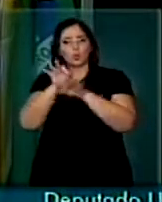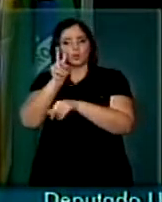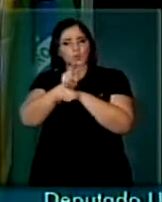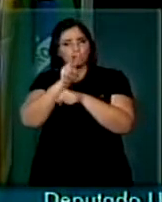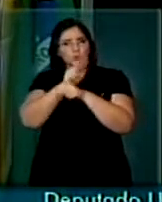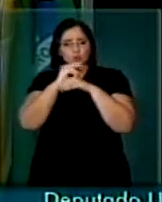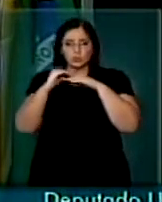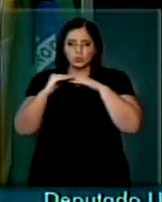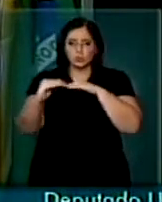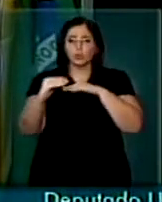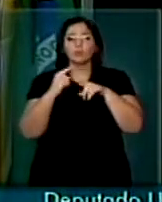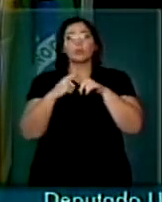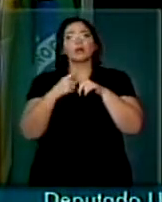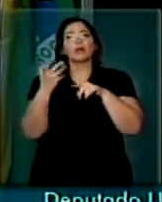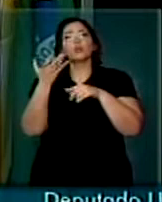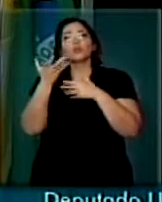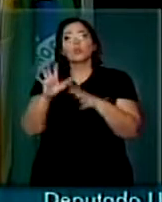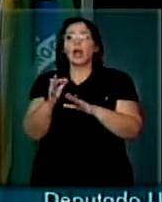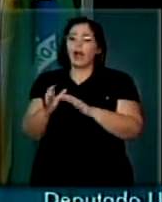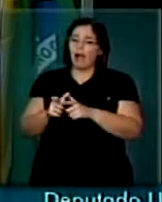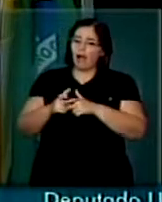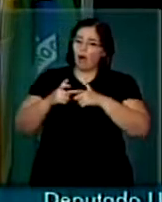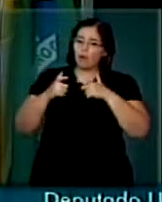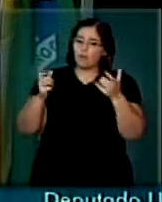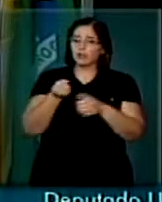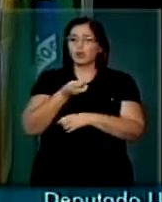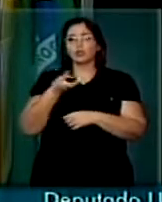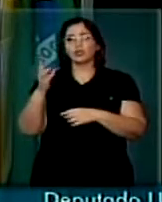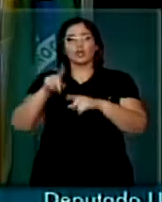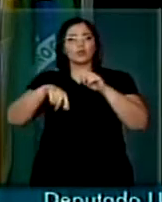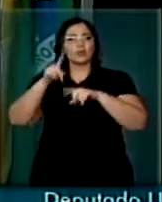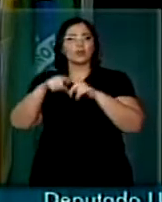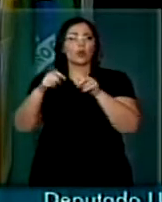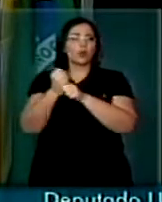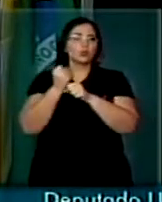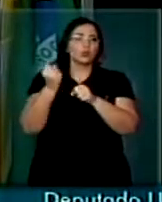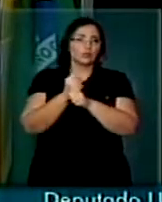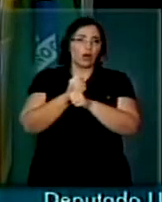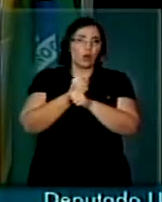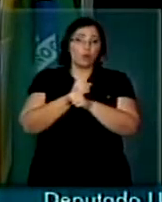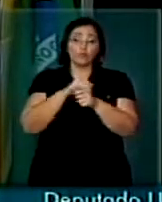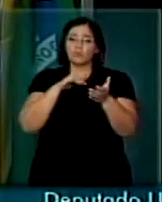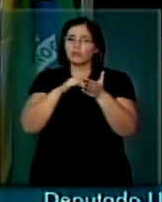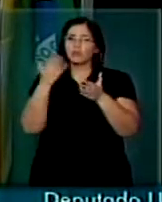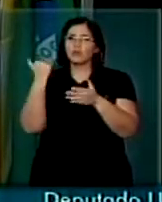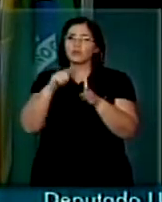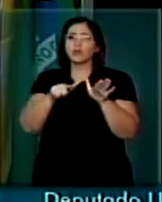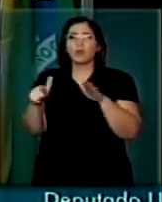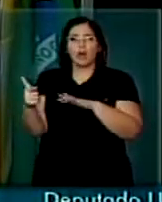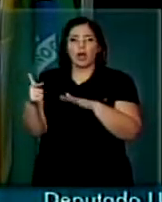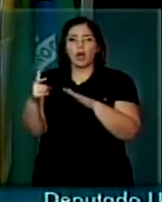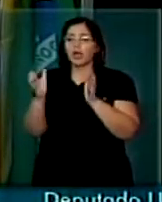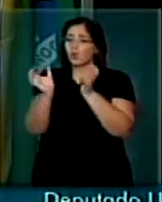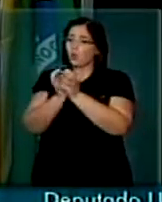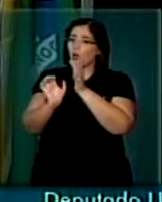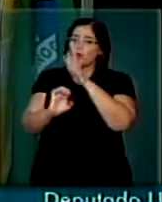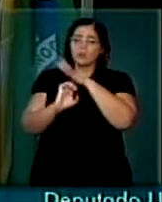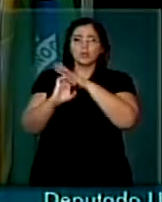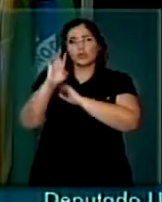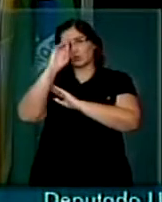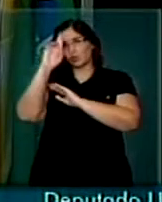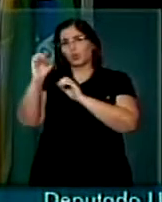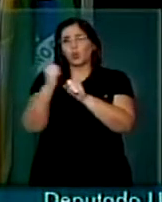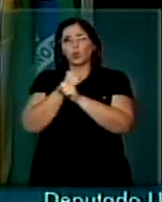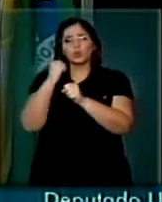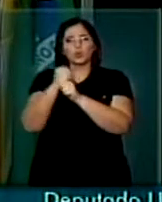haja vista o aumento da demanda por materiais de construção. Nas últimas semanas, os empresários do setor da construção